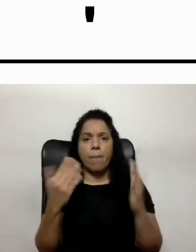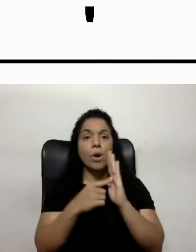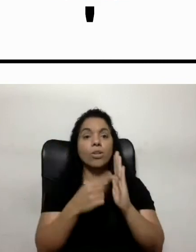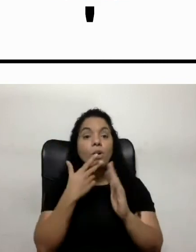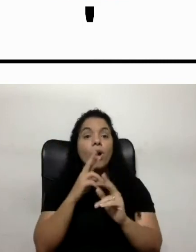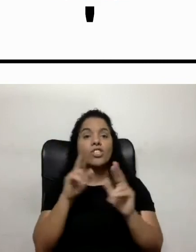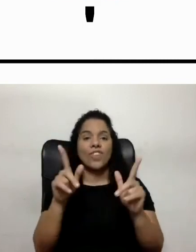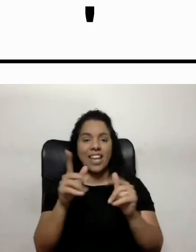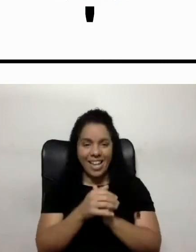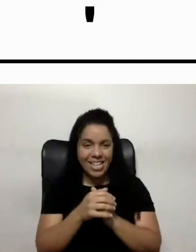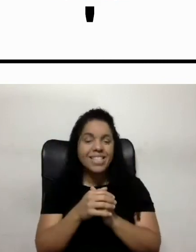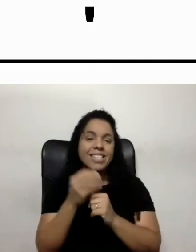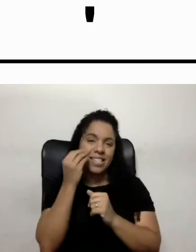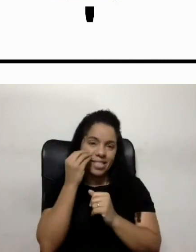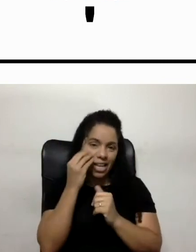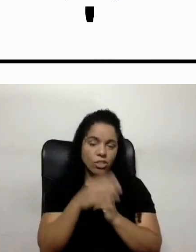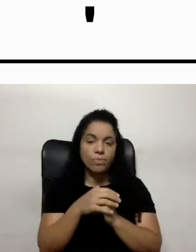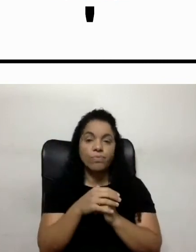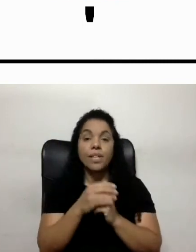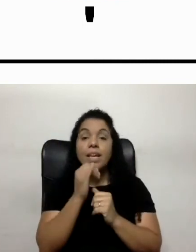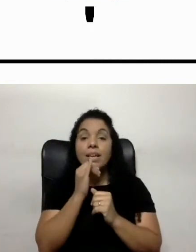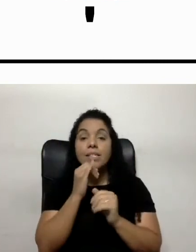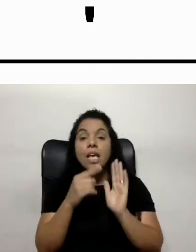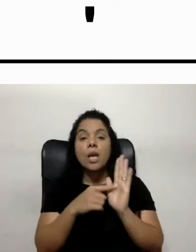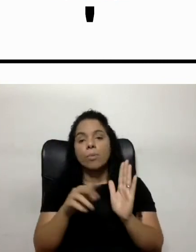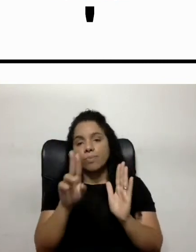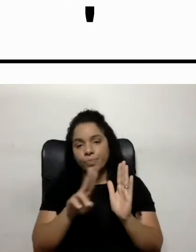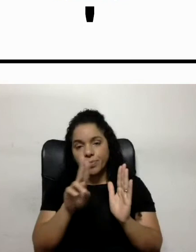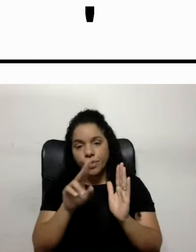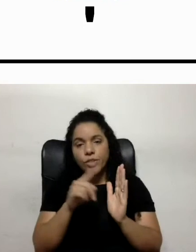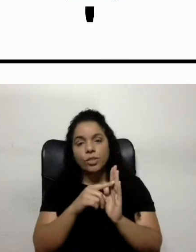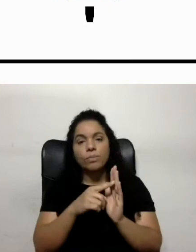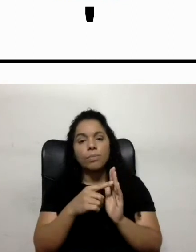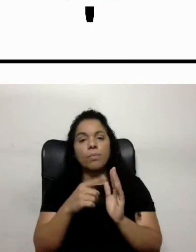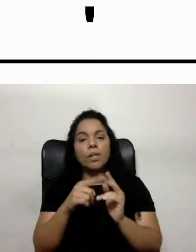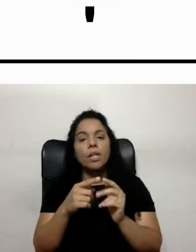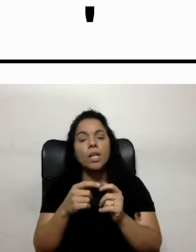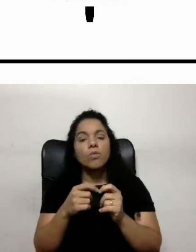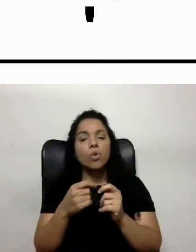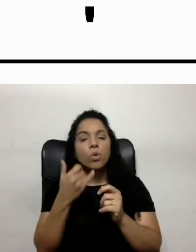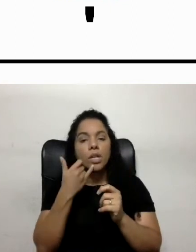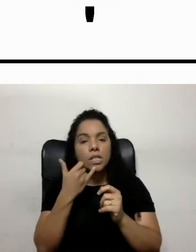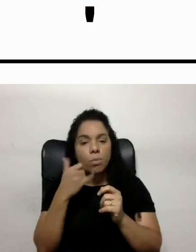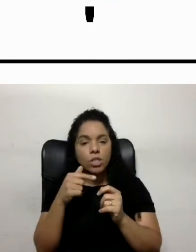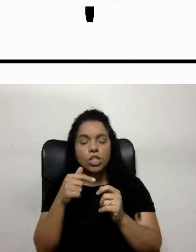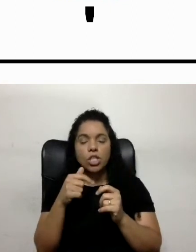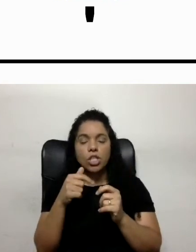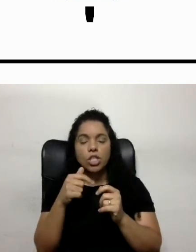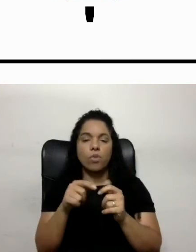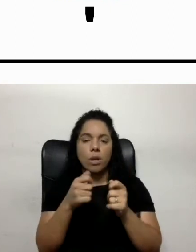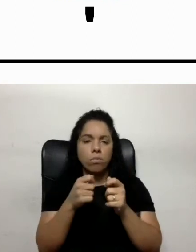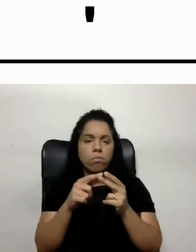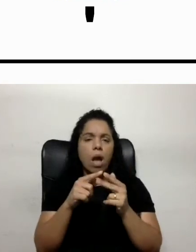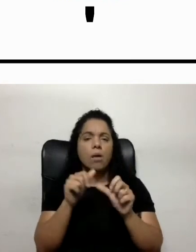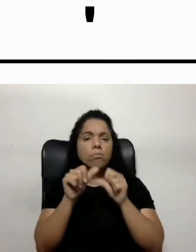teste. Então, eu vou dar um exemplo para vocês. Um exemplo, eu utilizo um dispositivo mobile, e nesse dispositivo lá, eu fiz várias